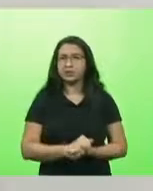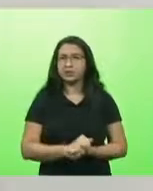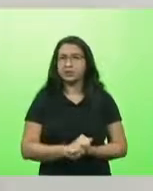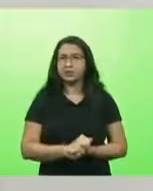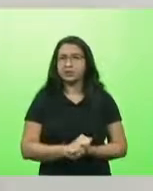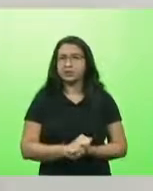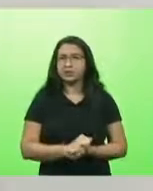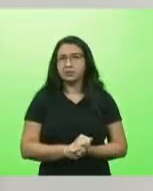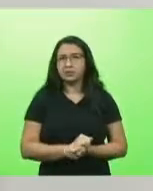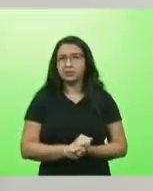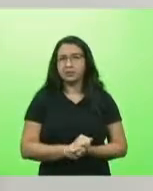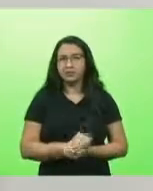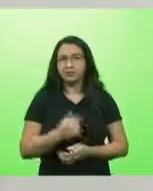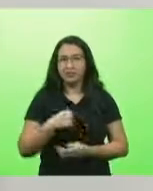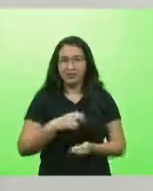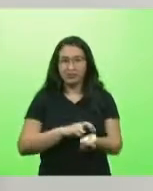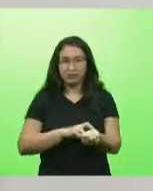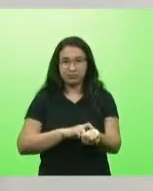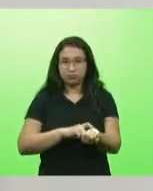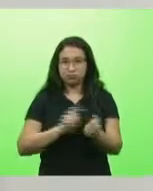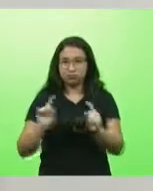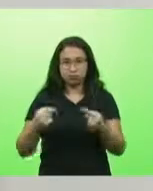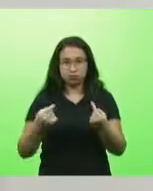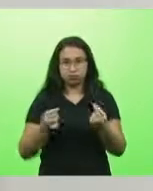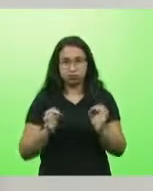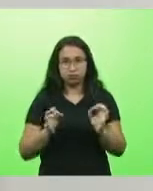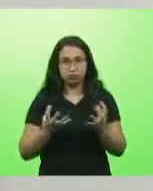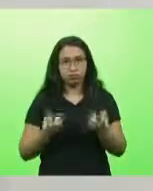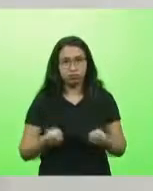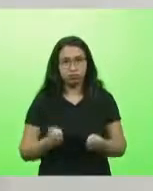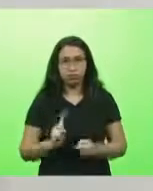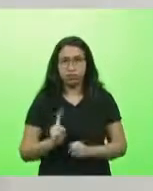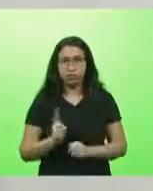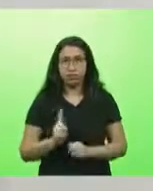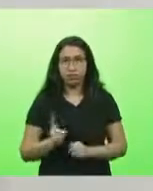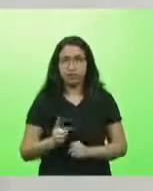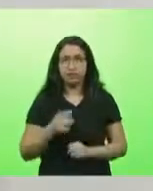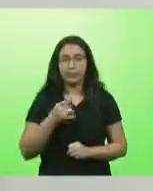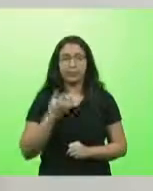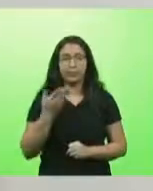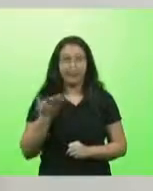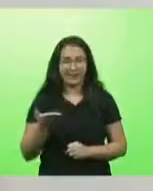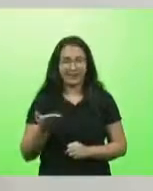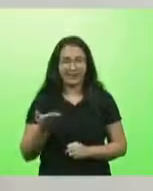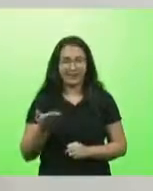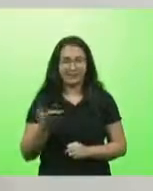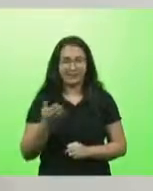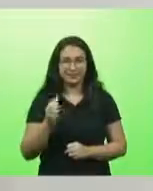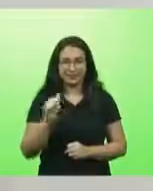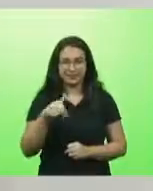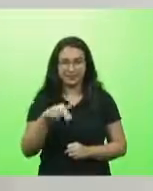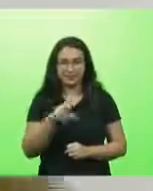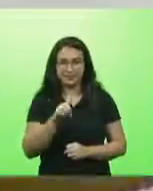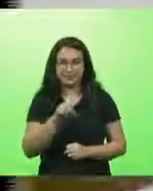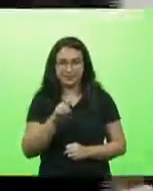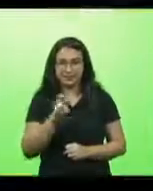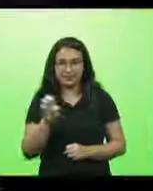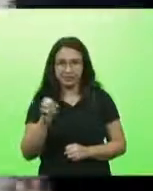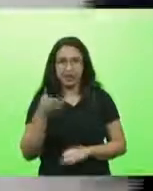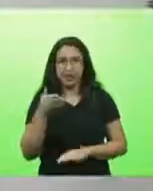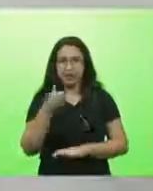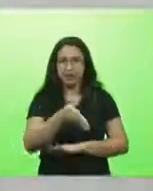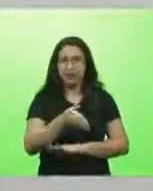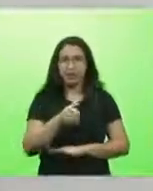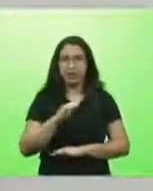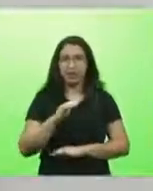Não me irrita, secretário. Ontem o secretário esteve em Itajaí, sofreu uma saraivada dos